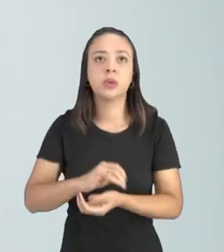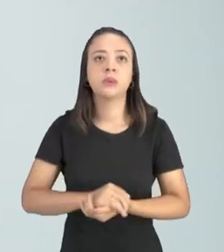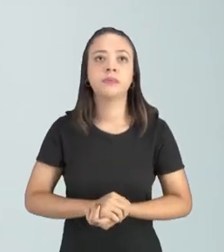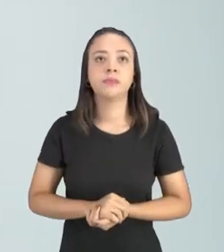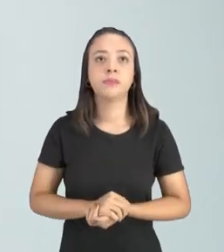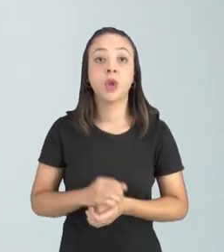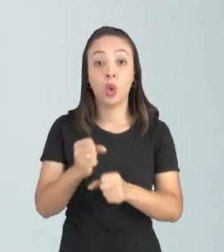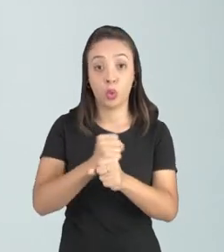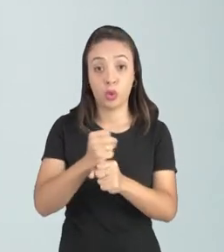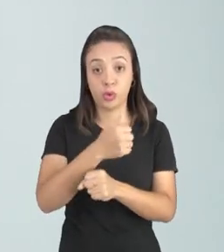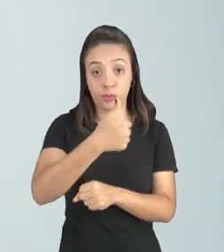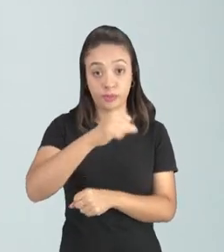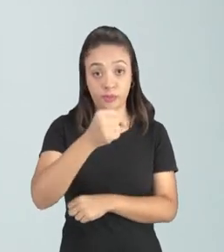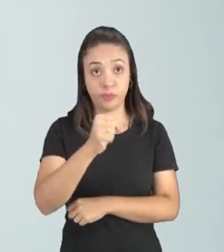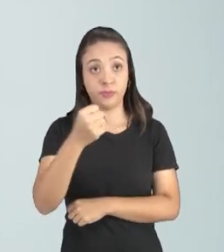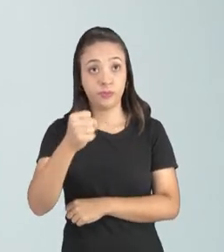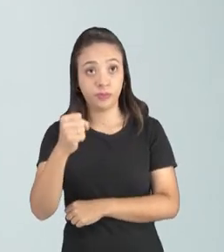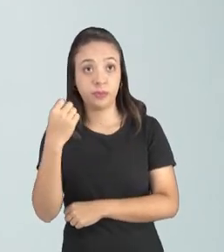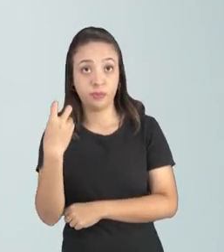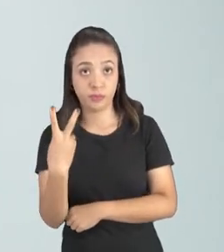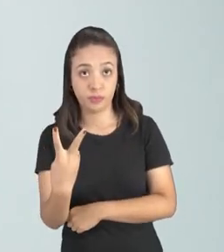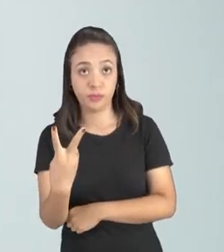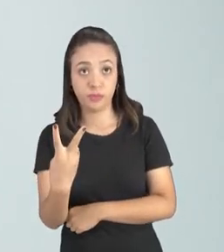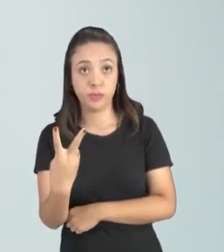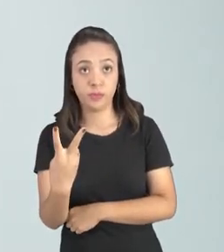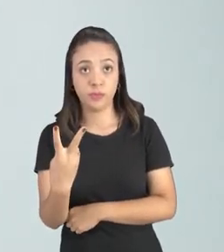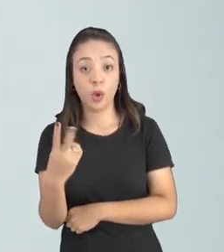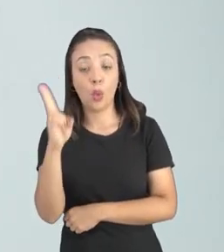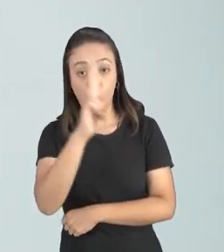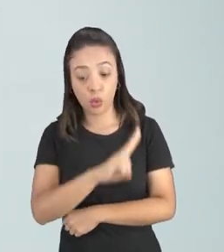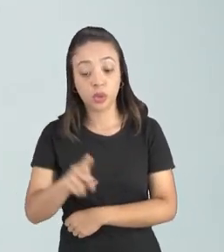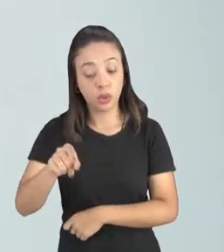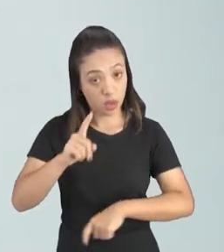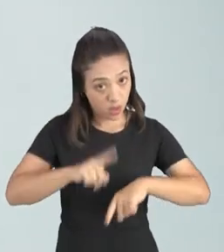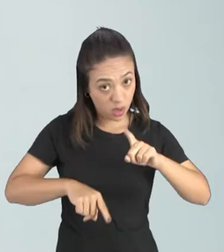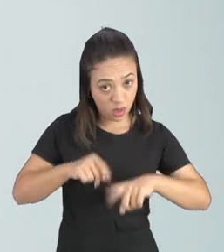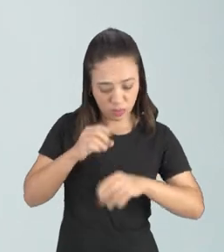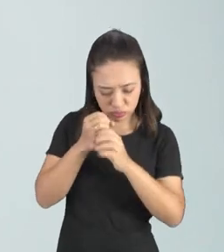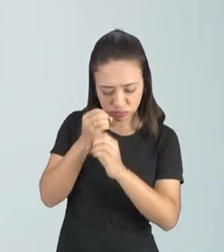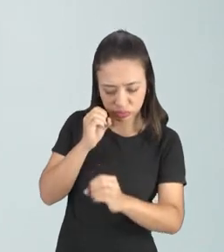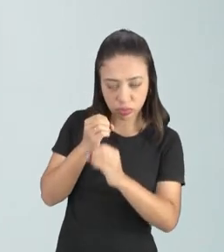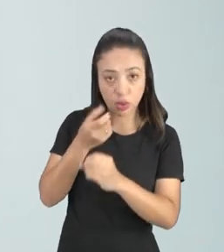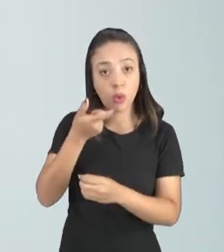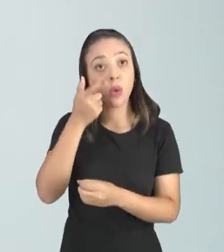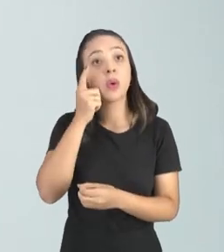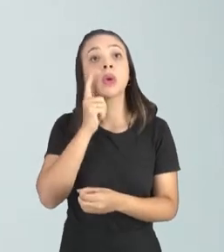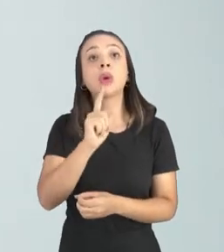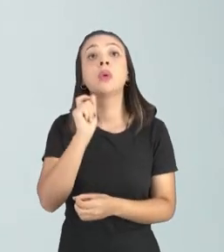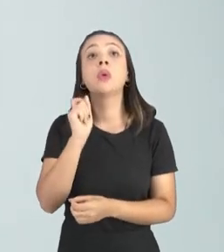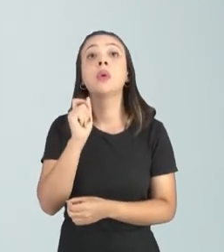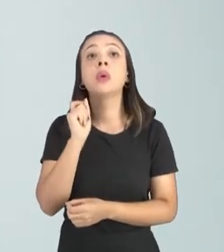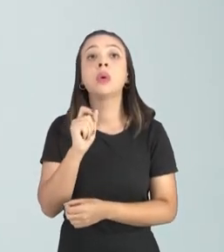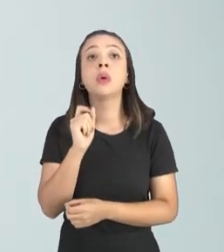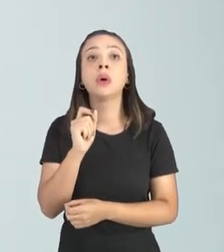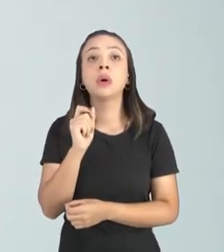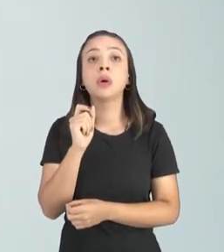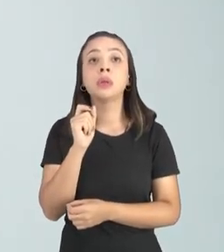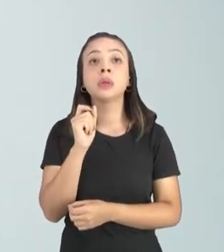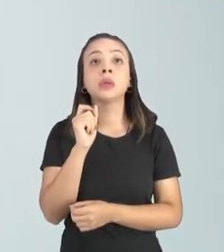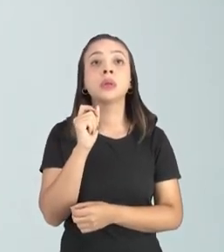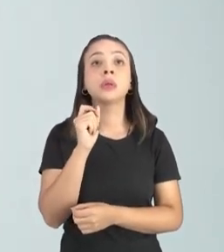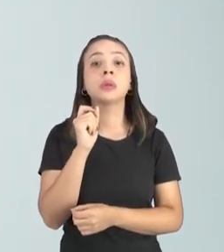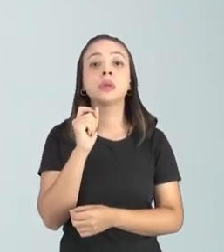ele conseguiu através do esteroscópio identificar né também de outros